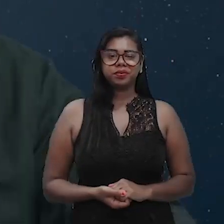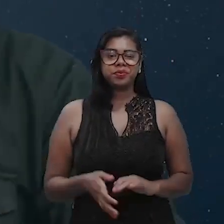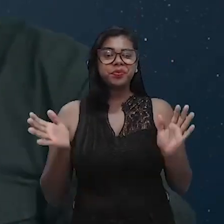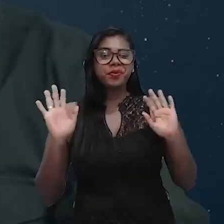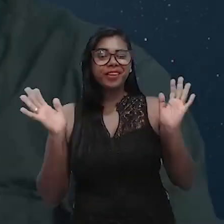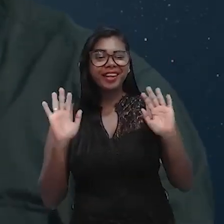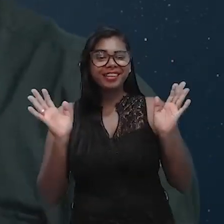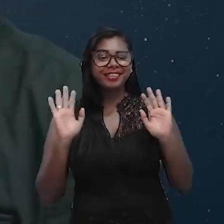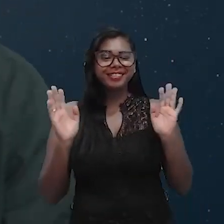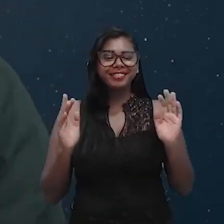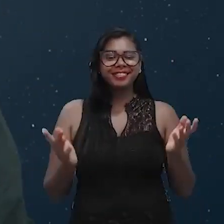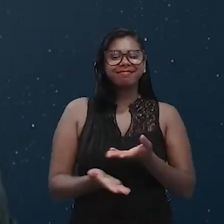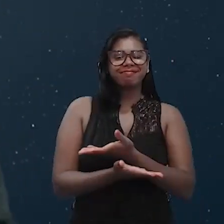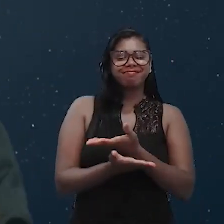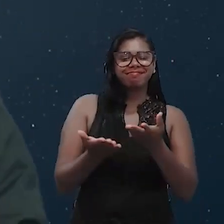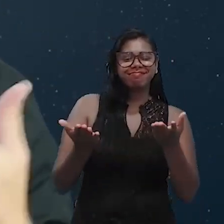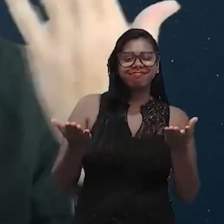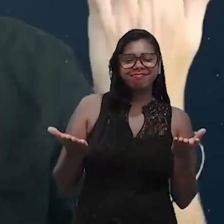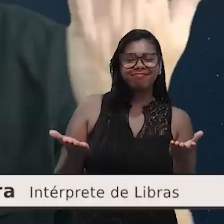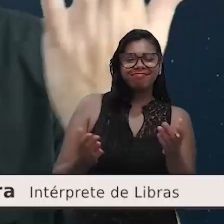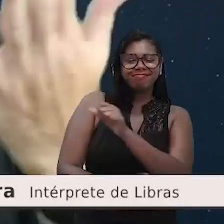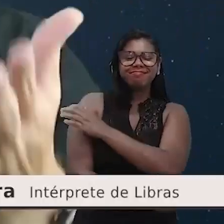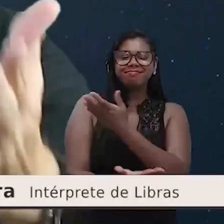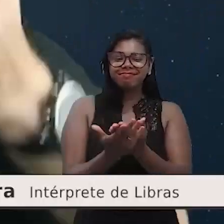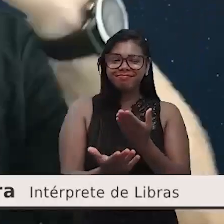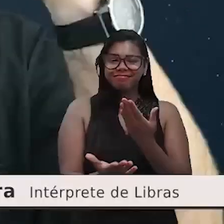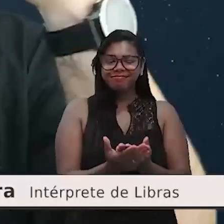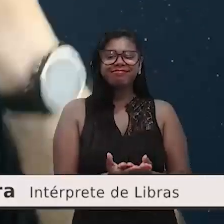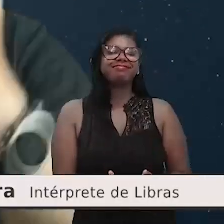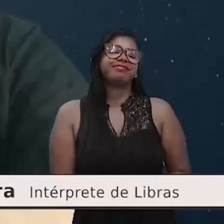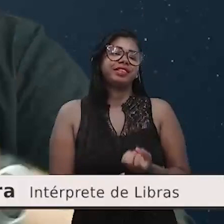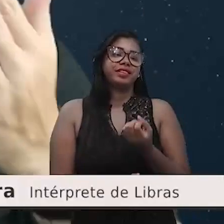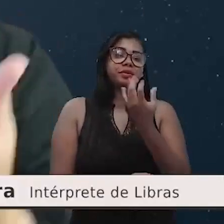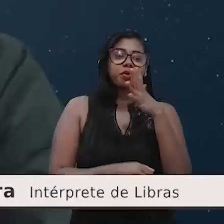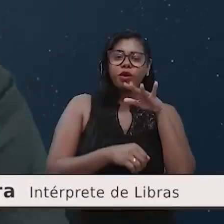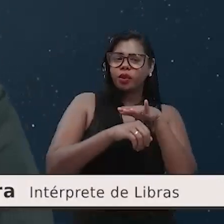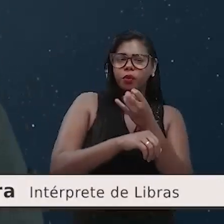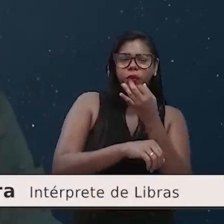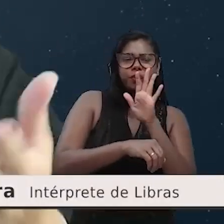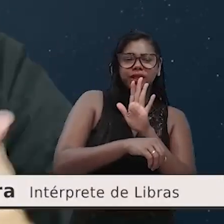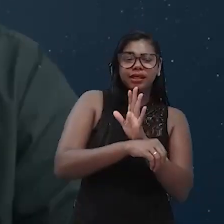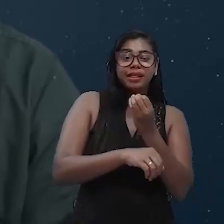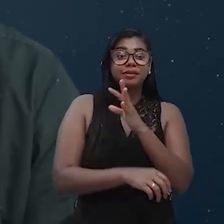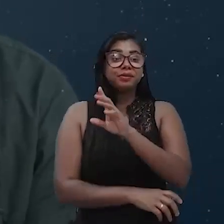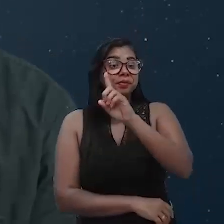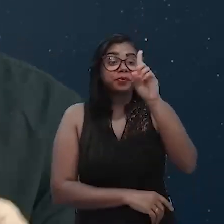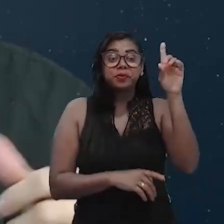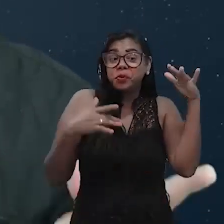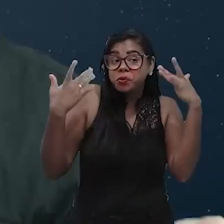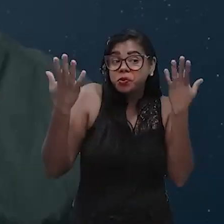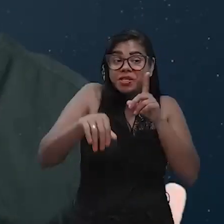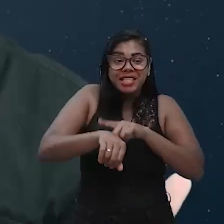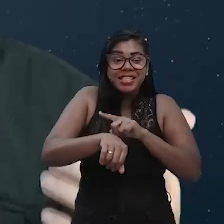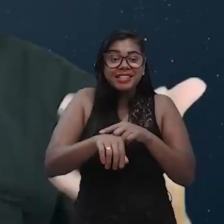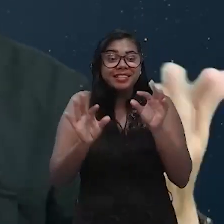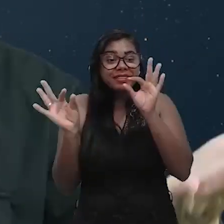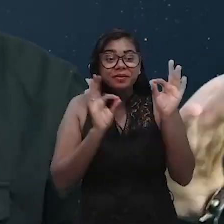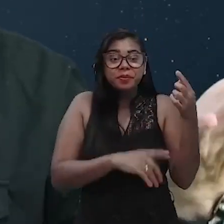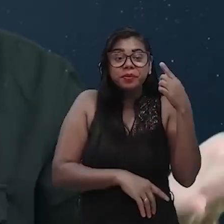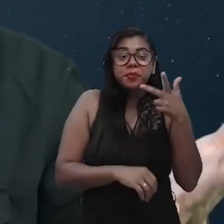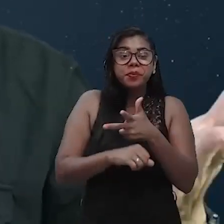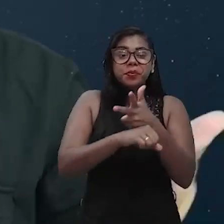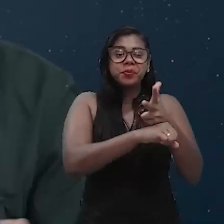Saudações meus pequenos gafanhotos, boa noite, boa tarde, bom dia, não sei de que horas você vai estar vendo esse vídeo,